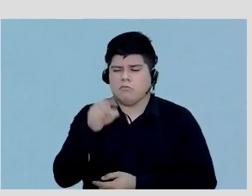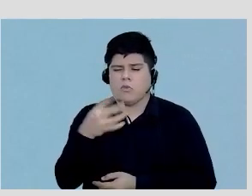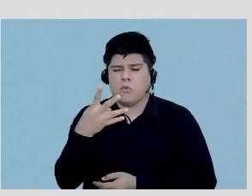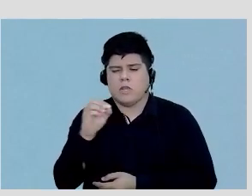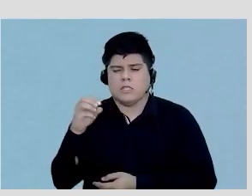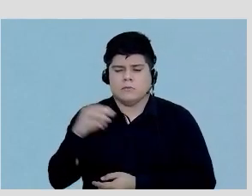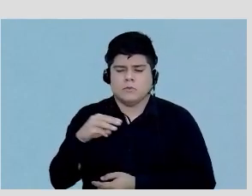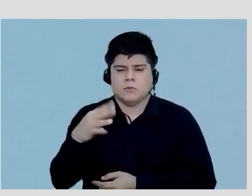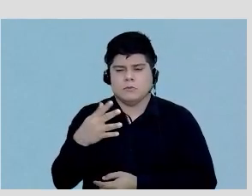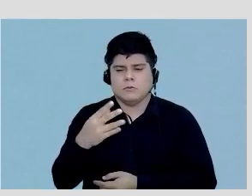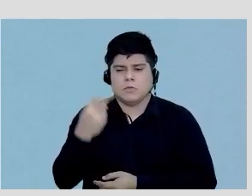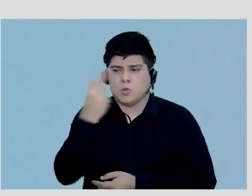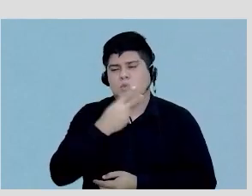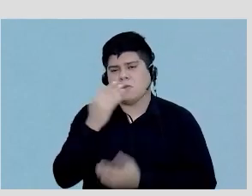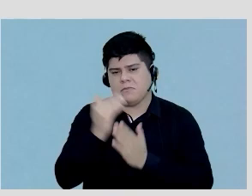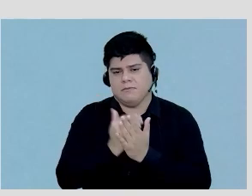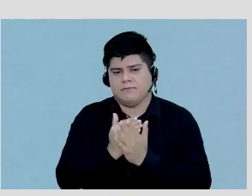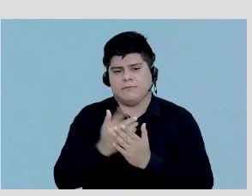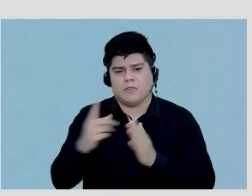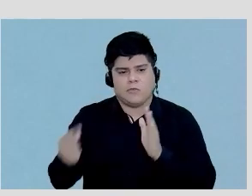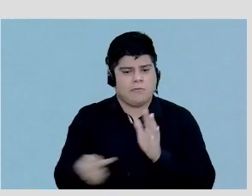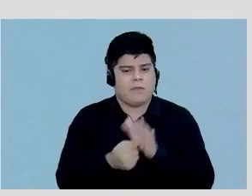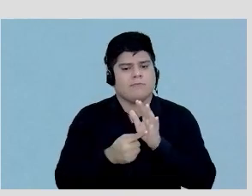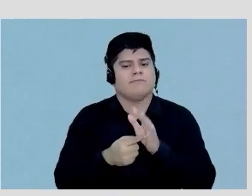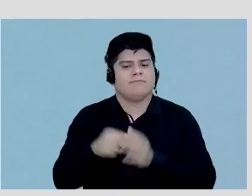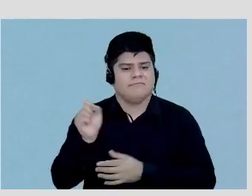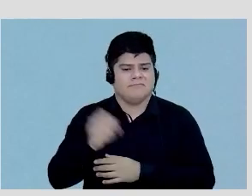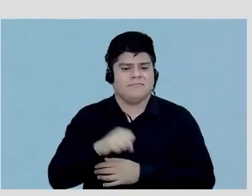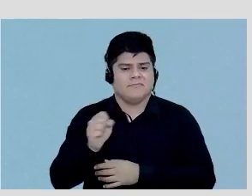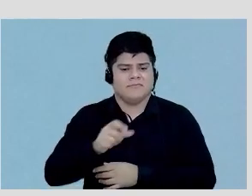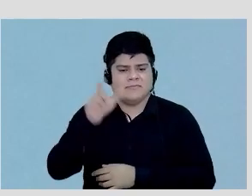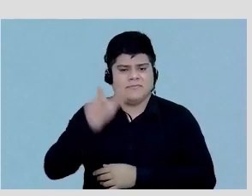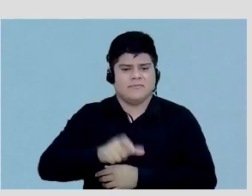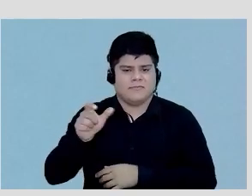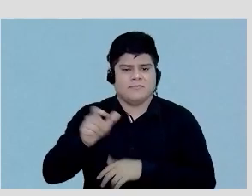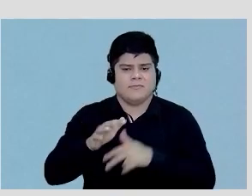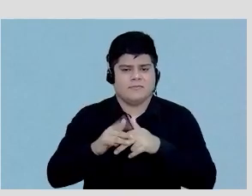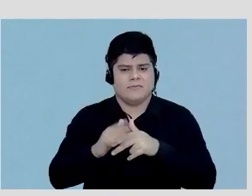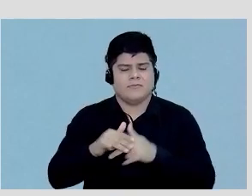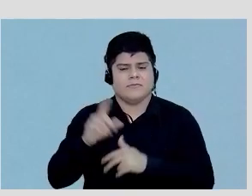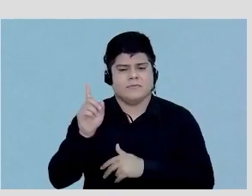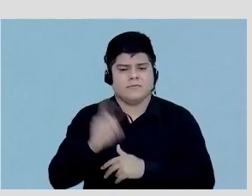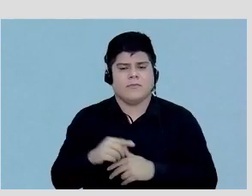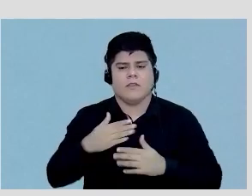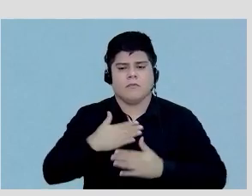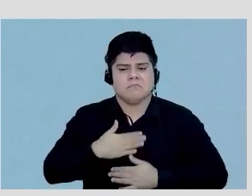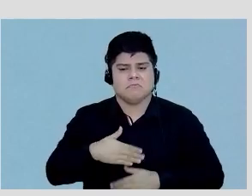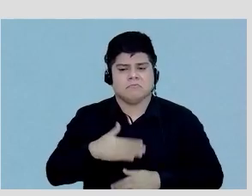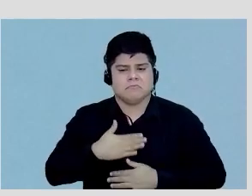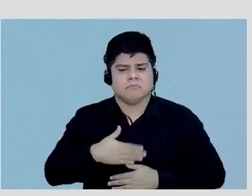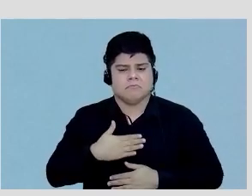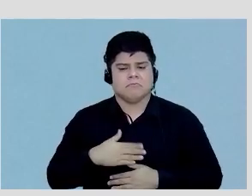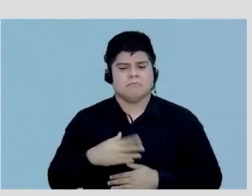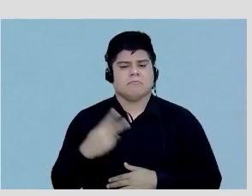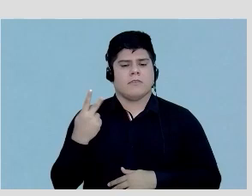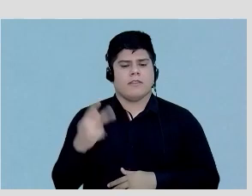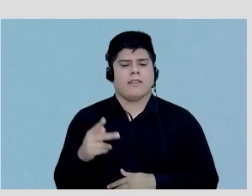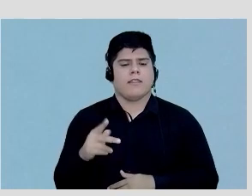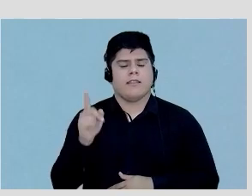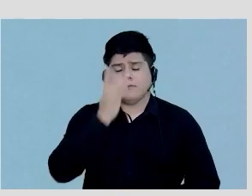Isso realmente tem um impacto muito grande para os pacientes, né? É uma comodidade, é uma